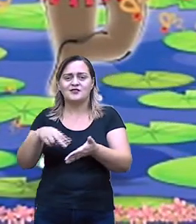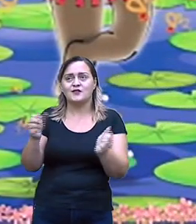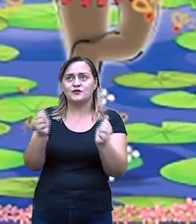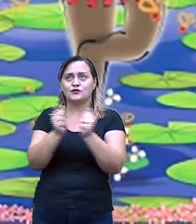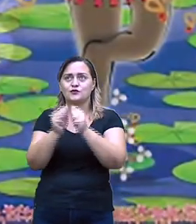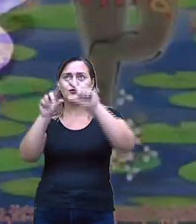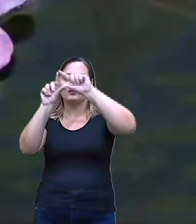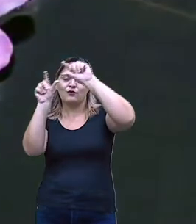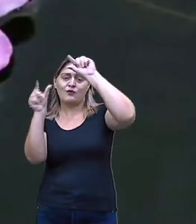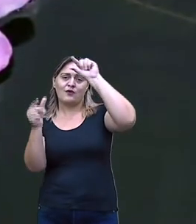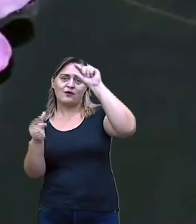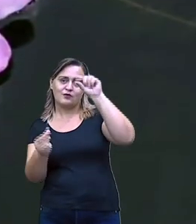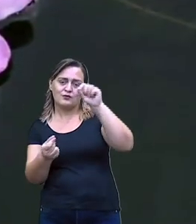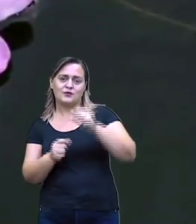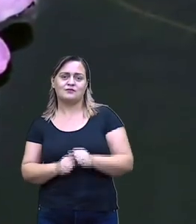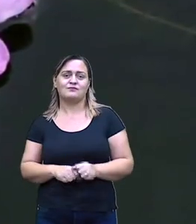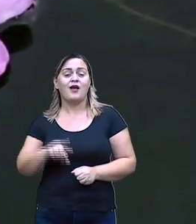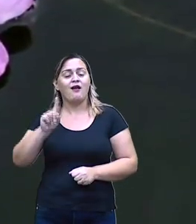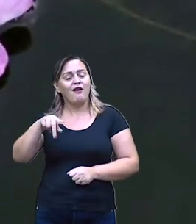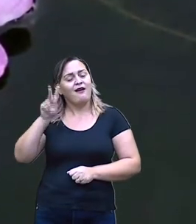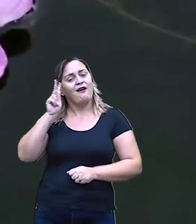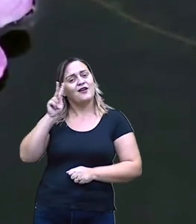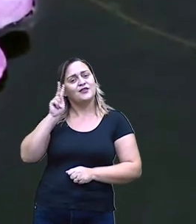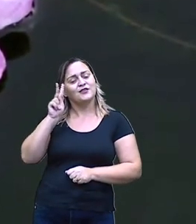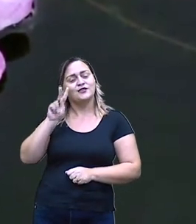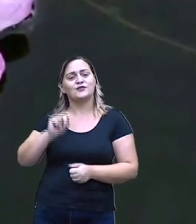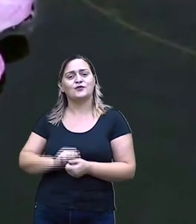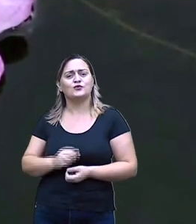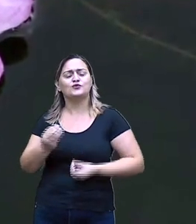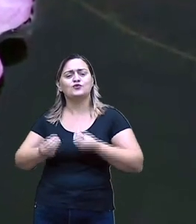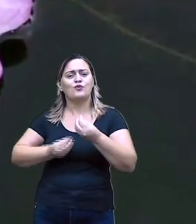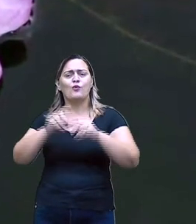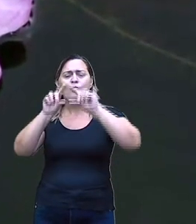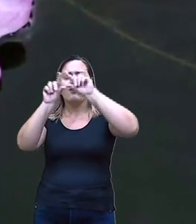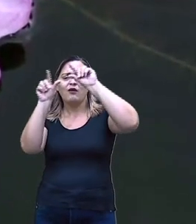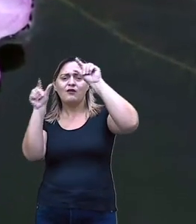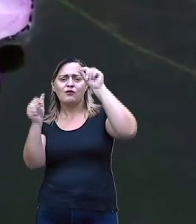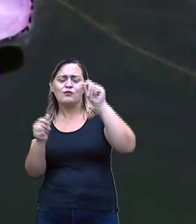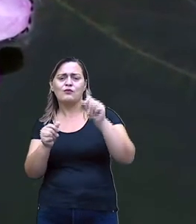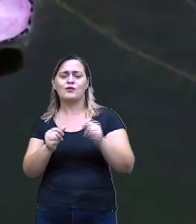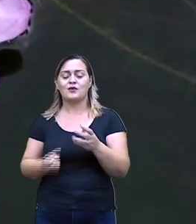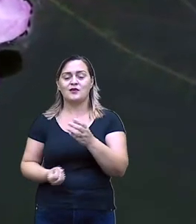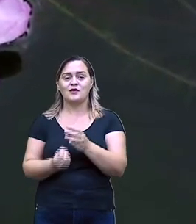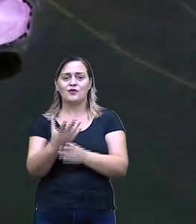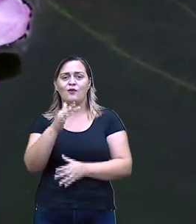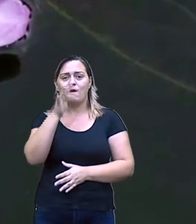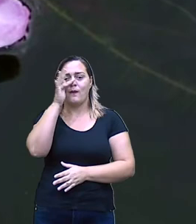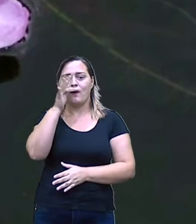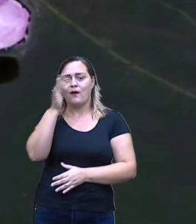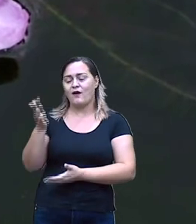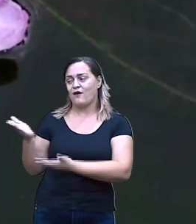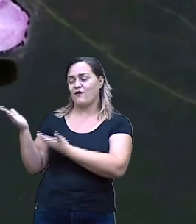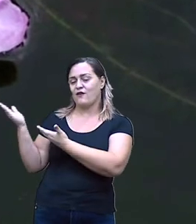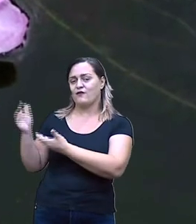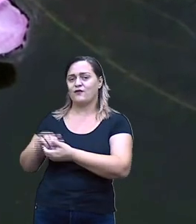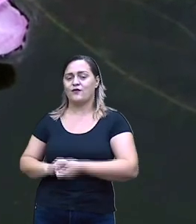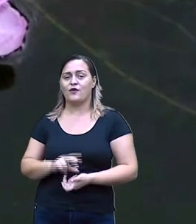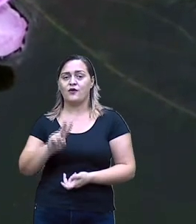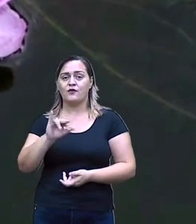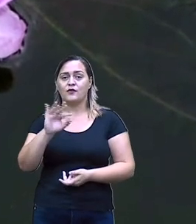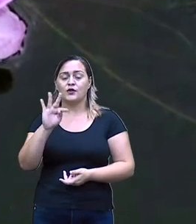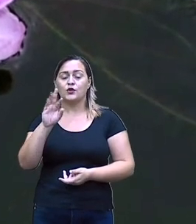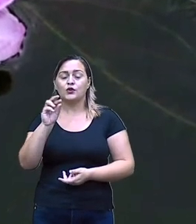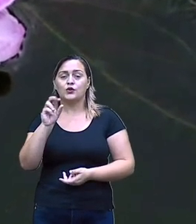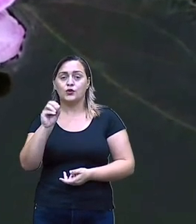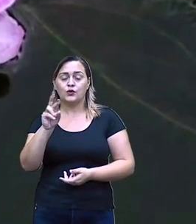águas. E esta é a história de como a deusa Jassi criou a Vitória Régia, a flor que somente à